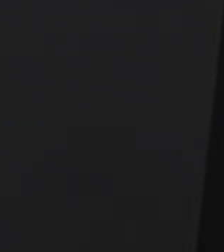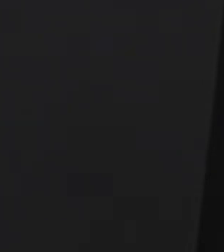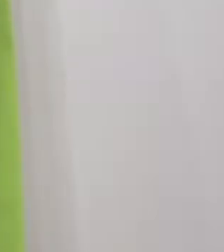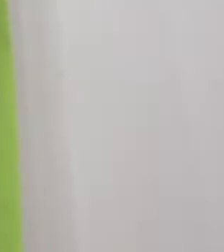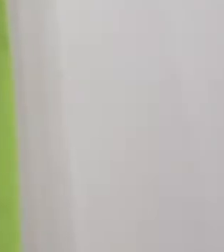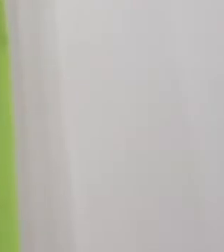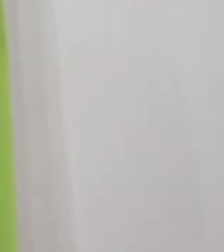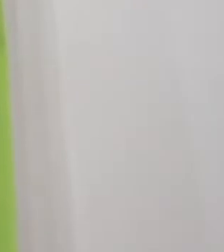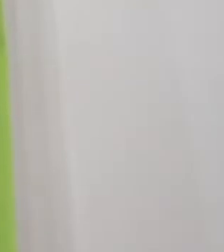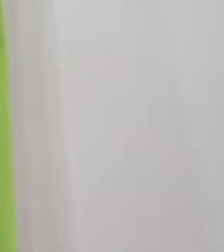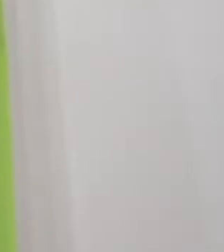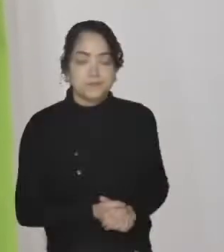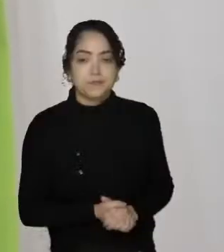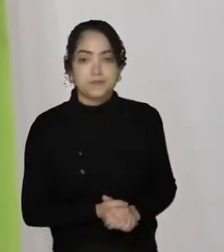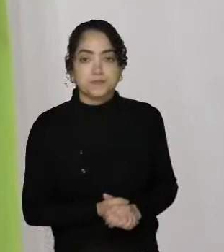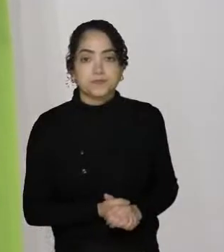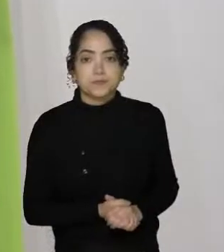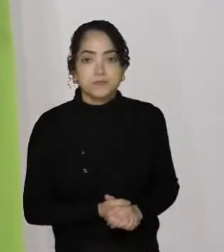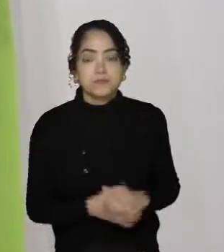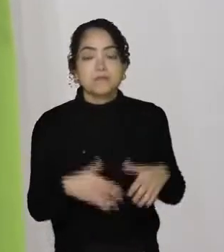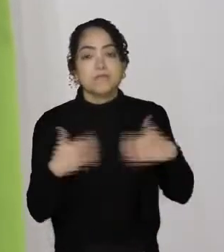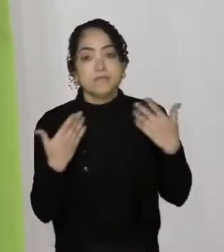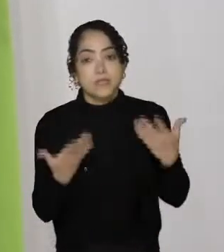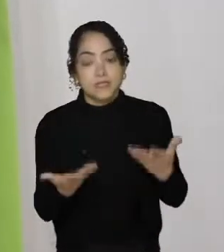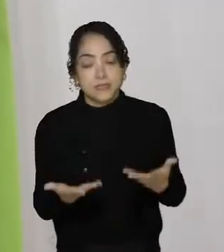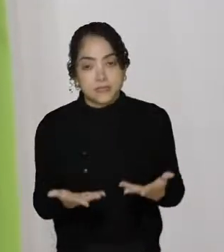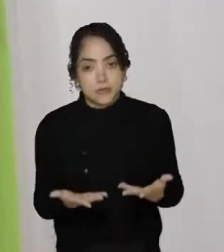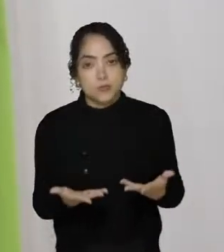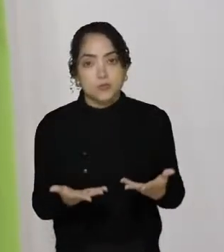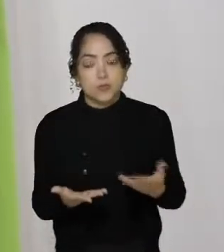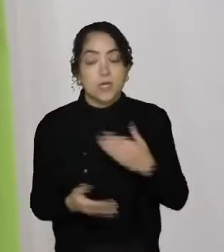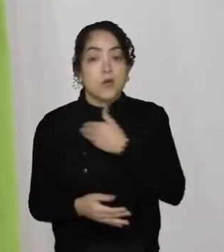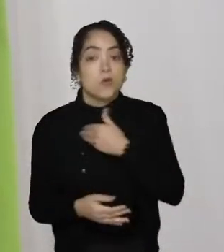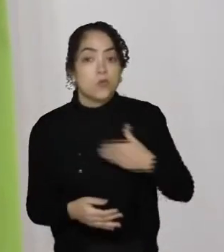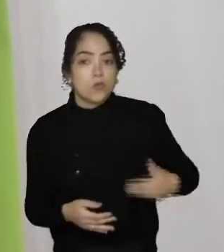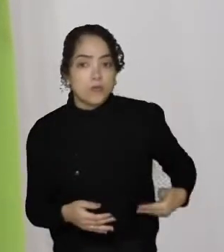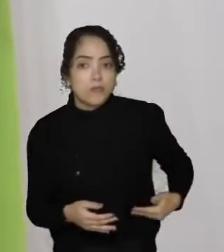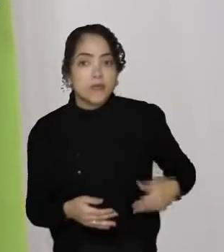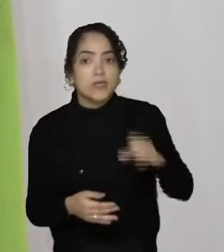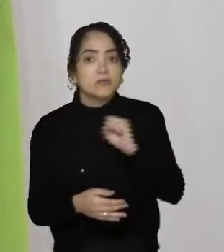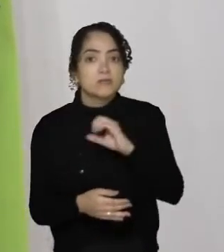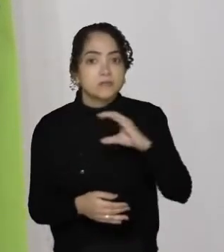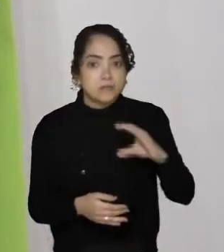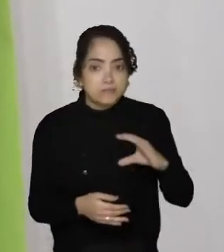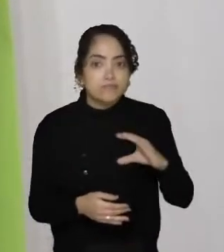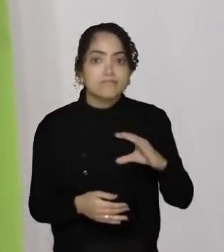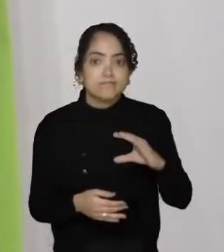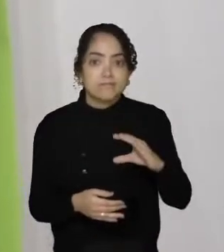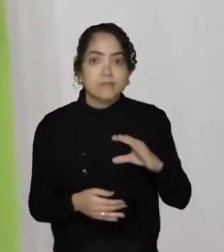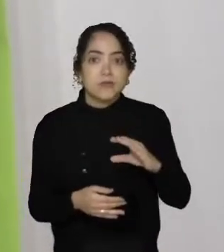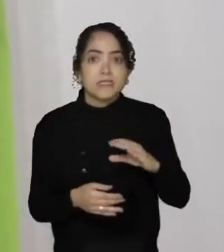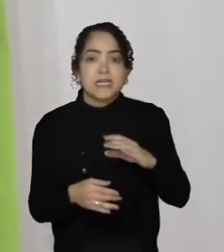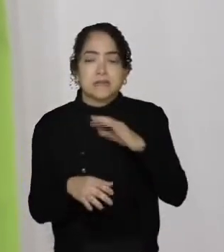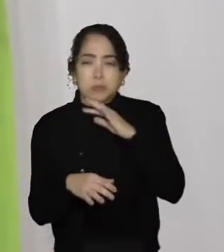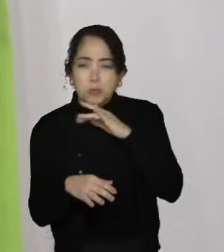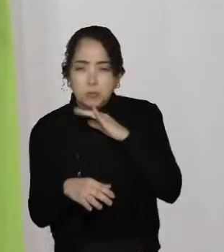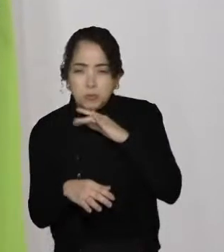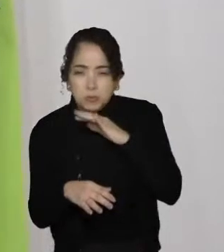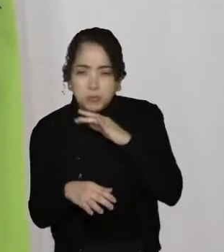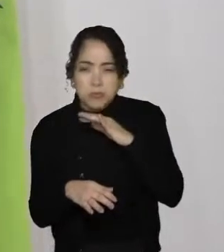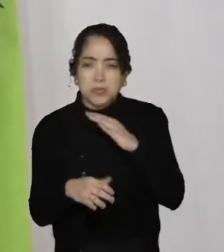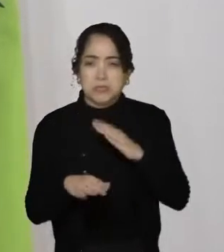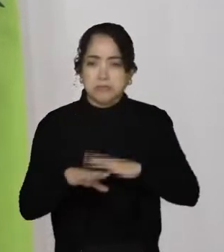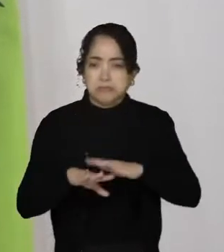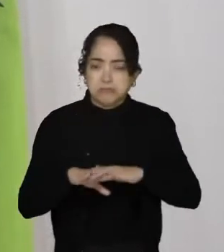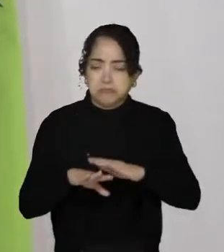pauta... Então, o governo de Santa Catarina estará em péssimas mãos. Esse vídeo vai ficar guardadinho aqui.